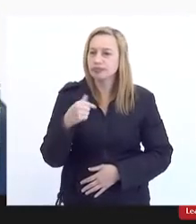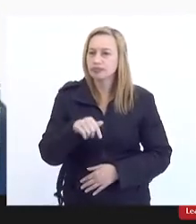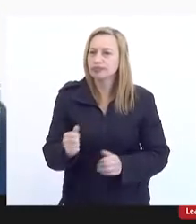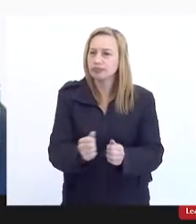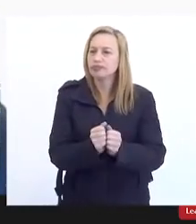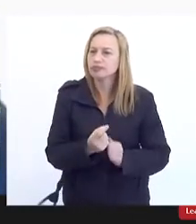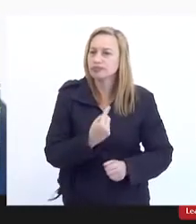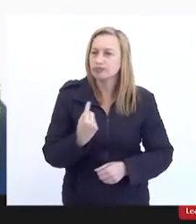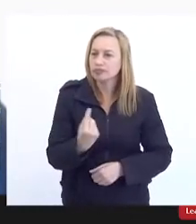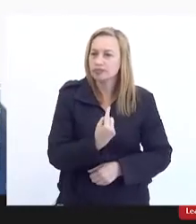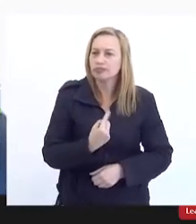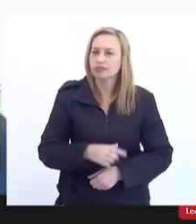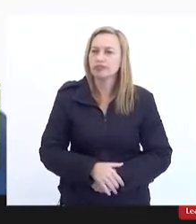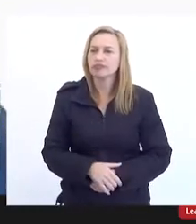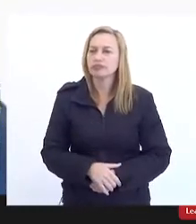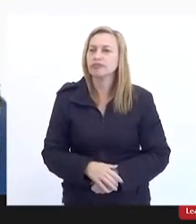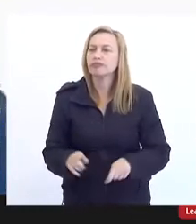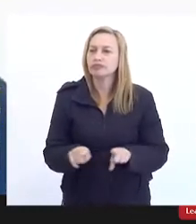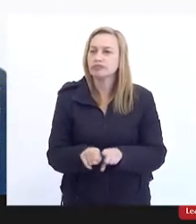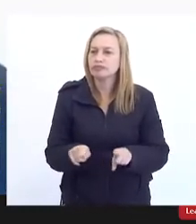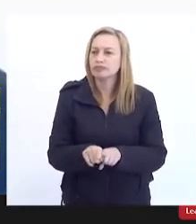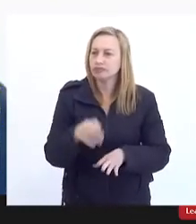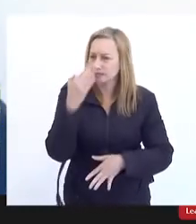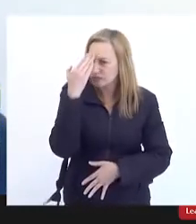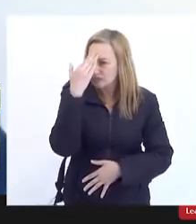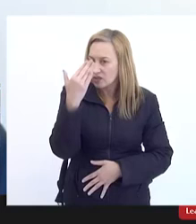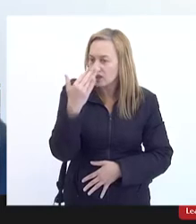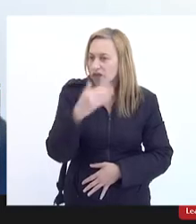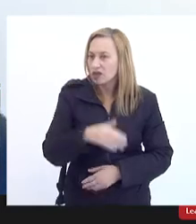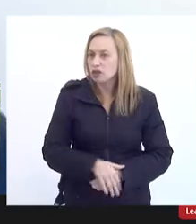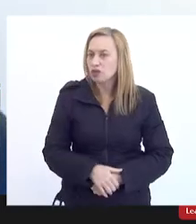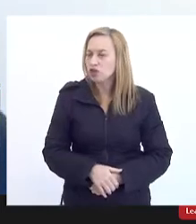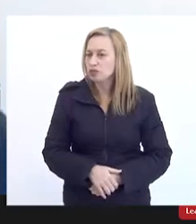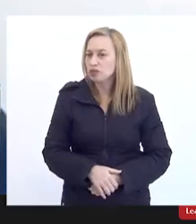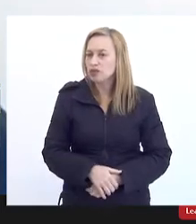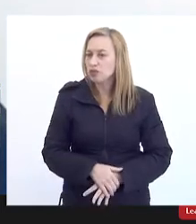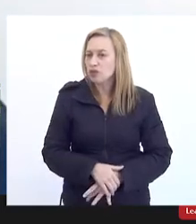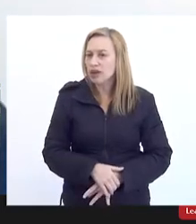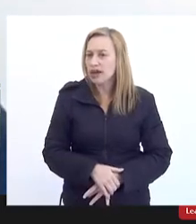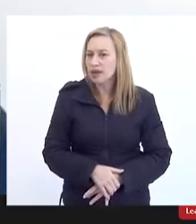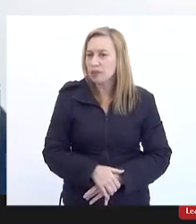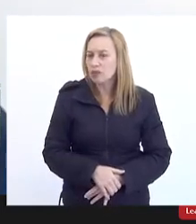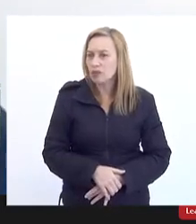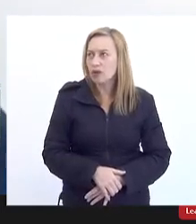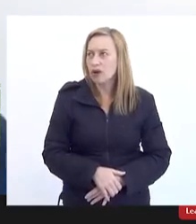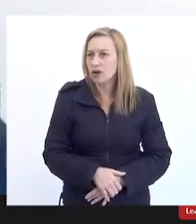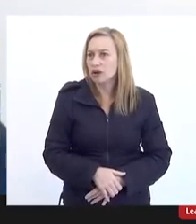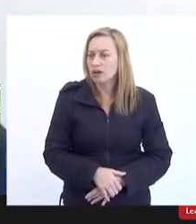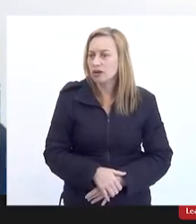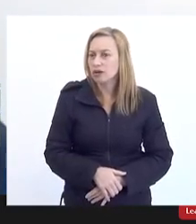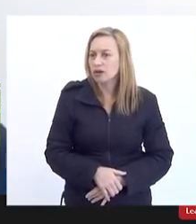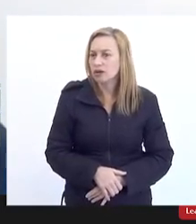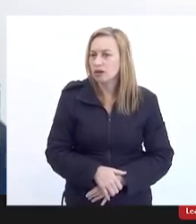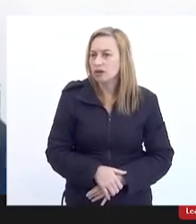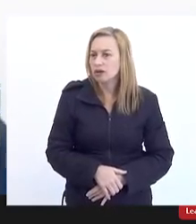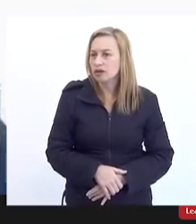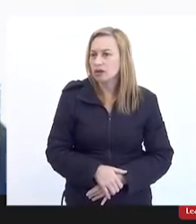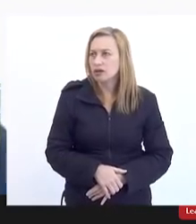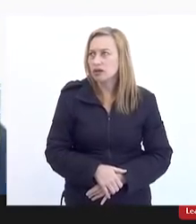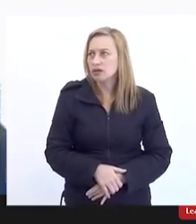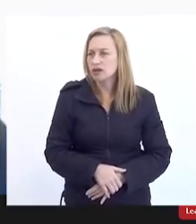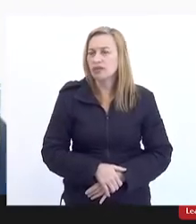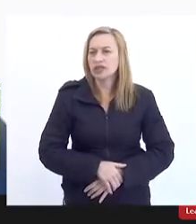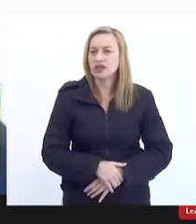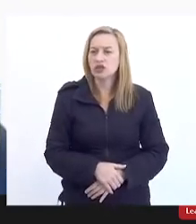hoje agradecer pelo pela temática do debate de colocar essa questão na discussão